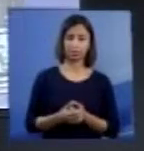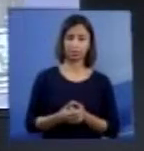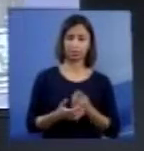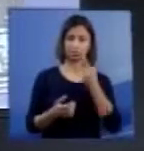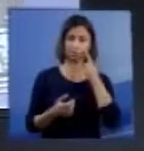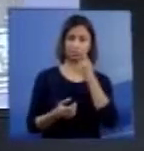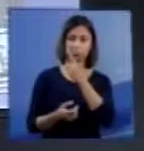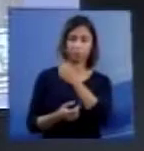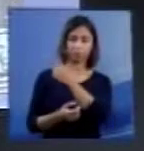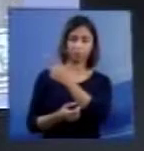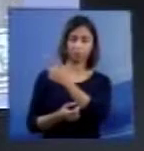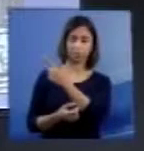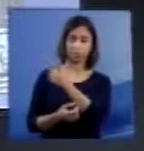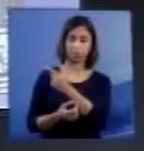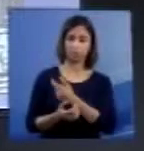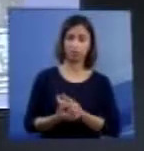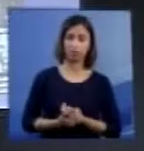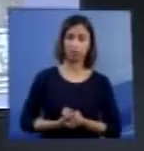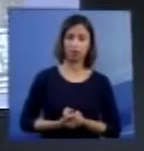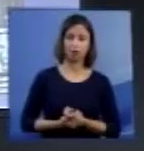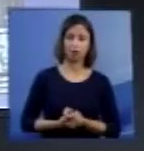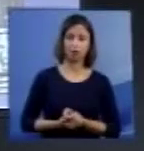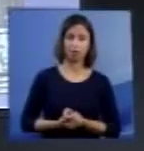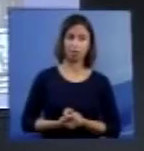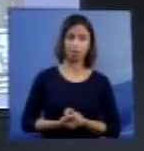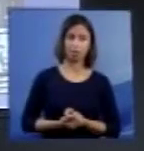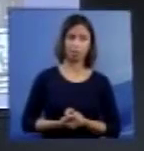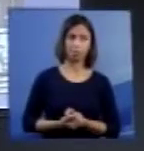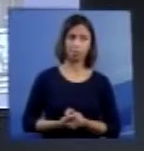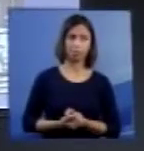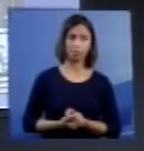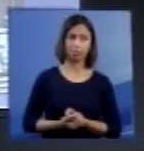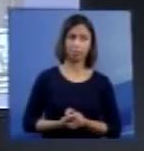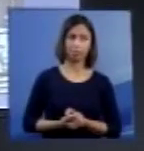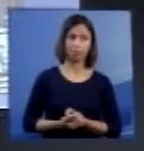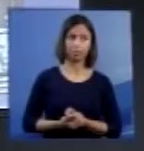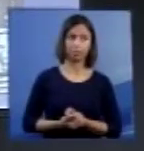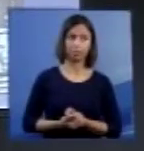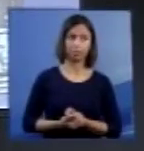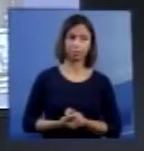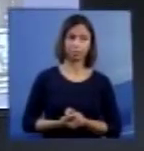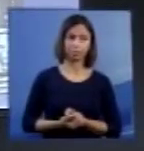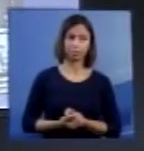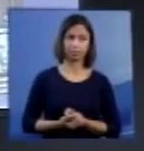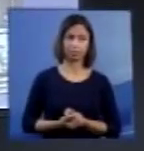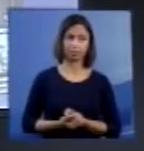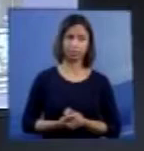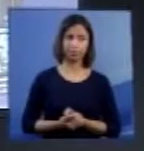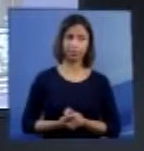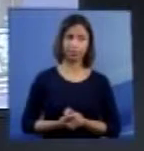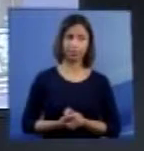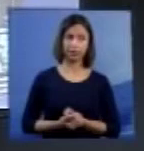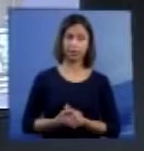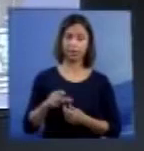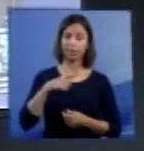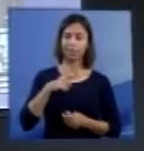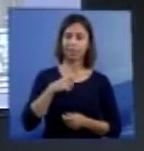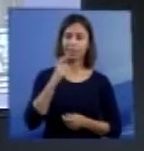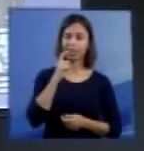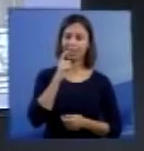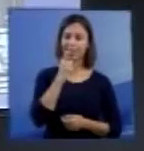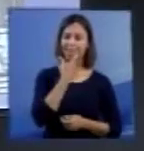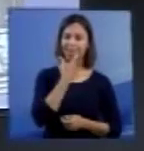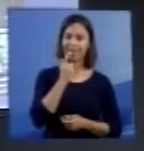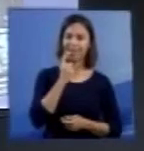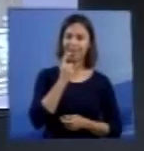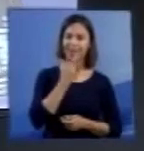falta aqui uma seta, desculpem. Nós podemos ver que aqui existem os dentes, aqui